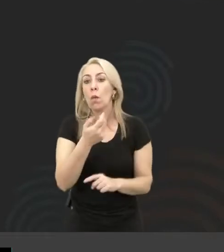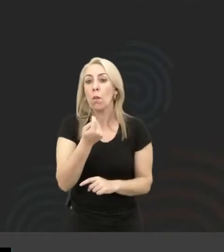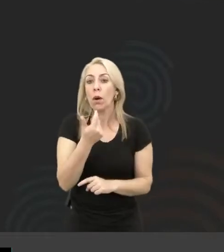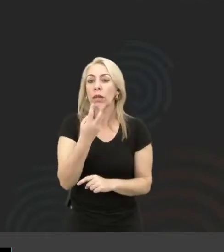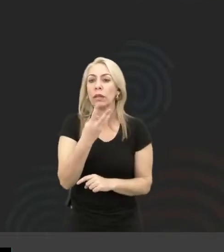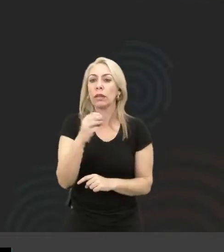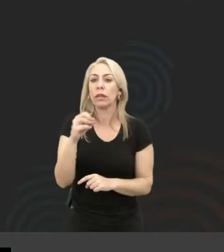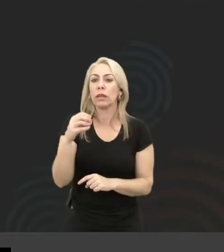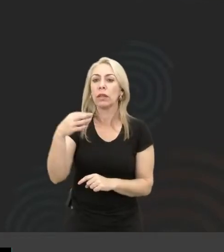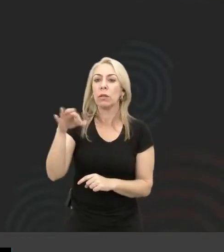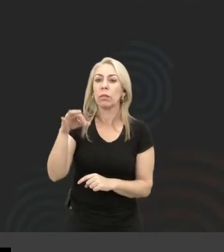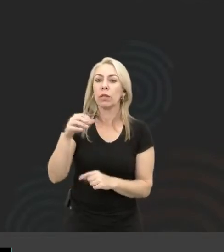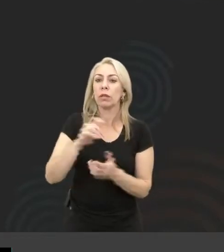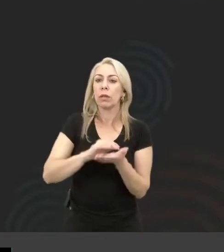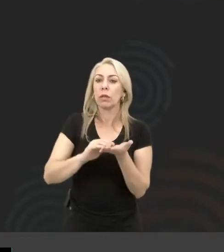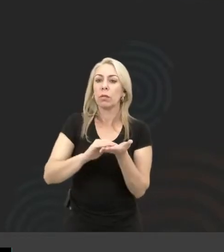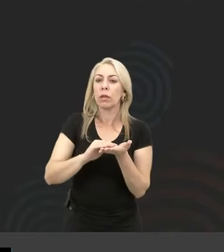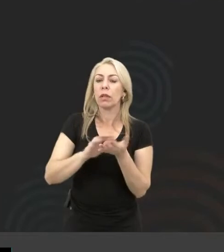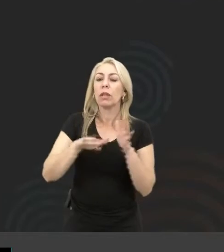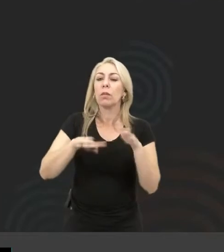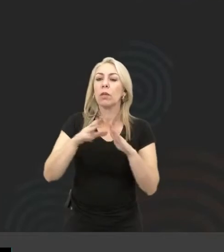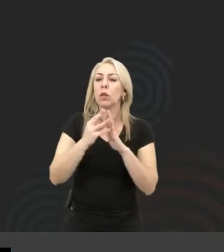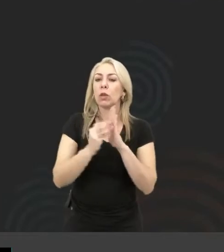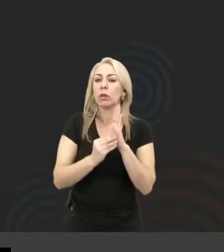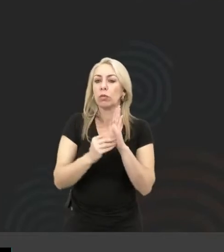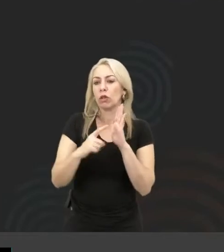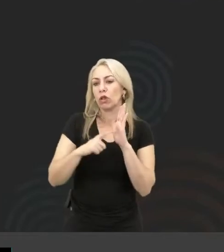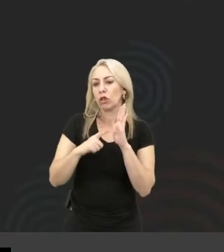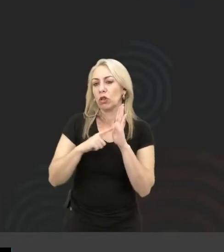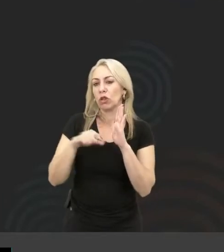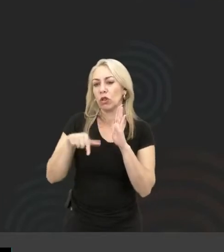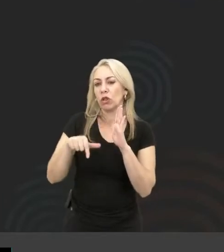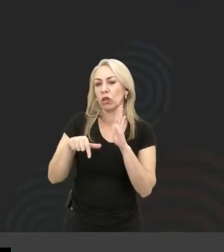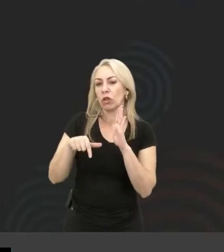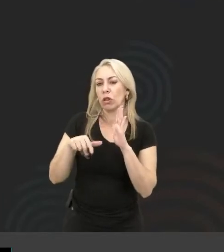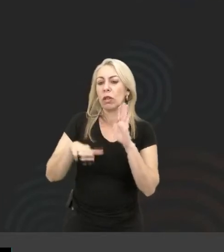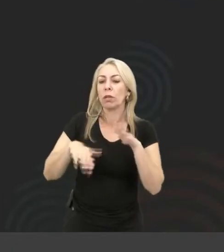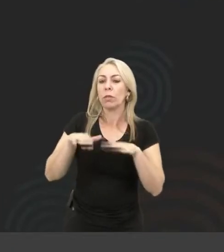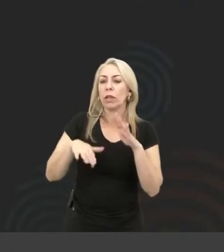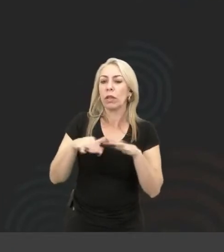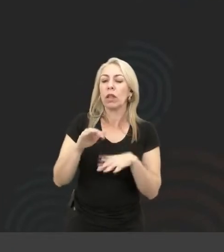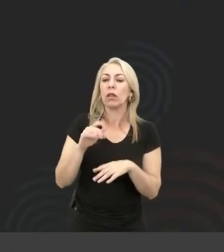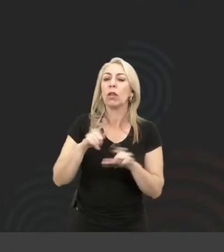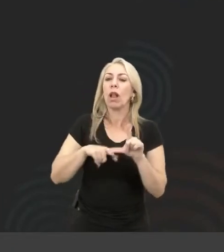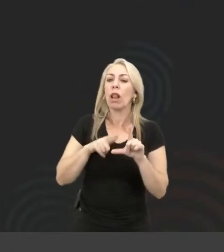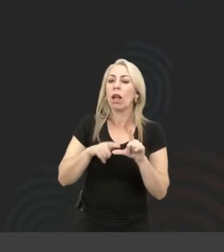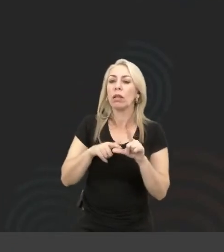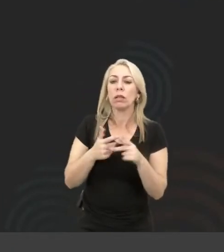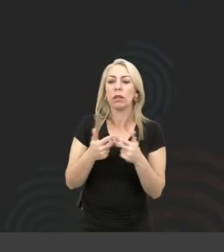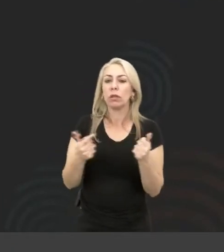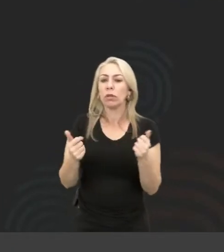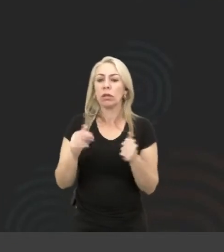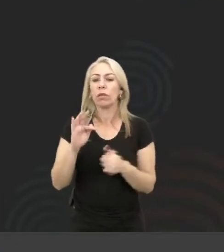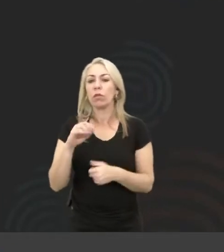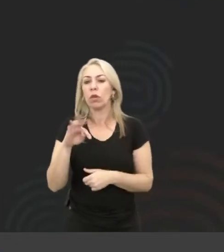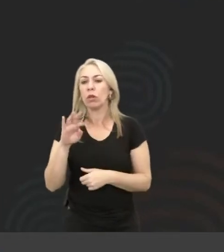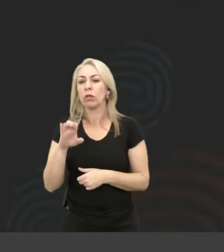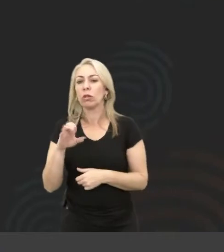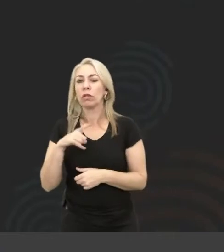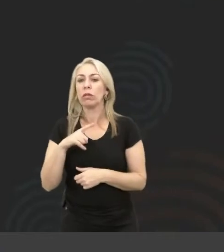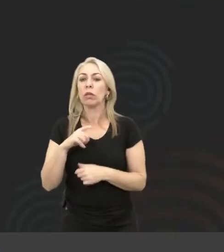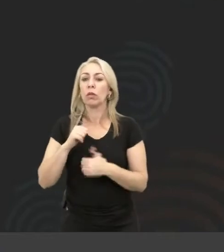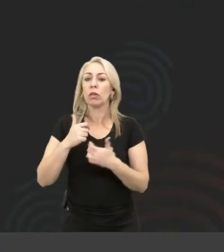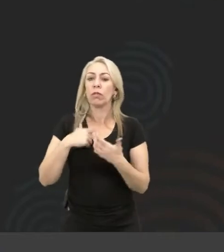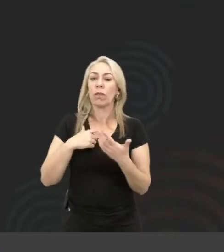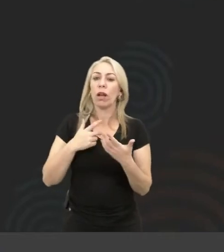braile, dependendo do conteúdo que ali tiver, né? Dependendo da fonte que for usada, enfim. quando ela